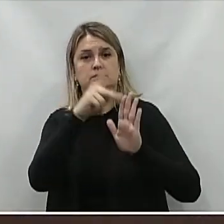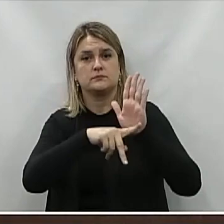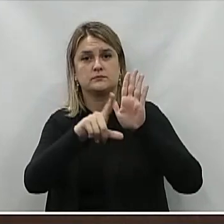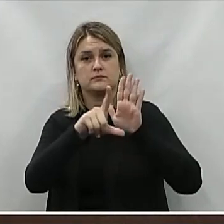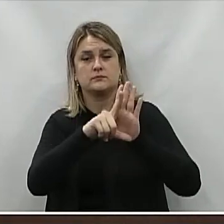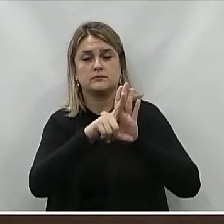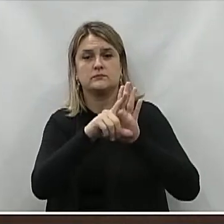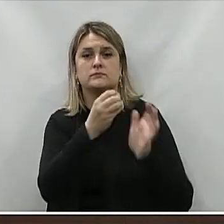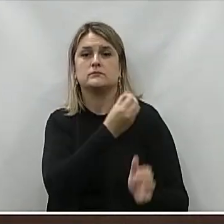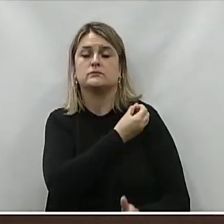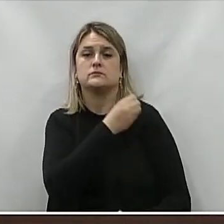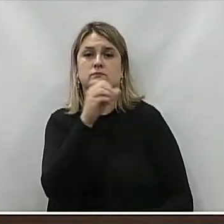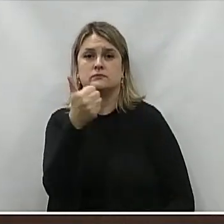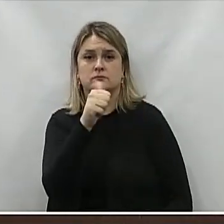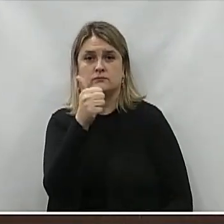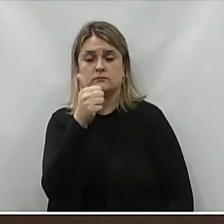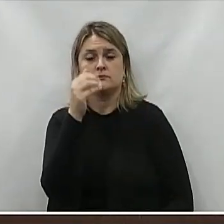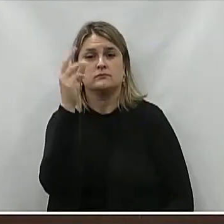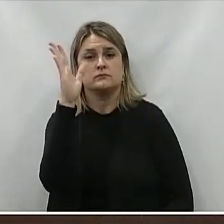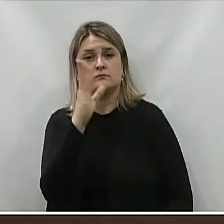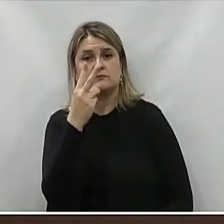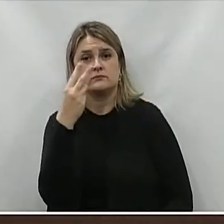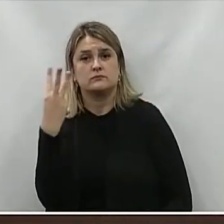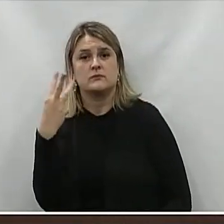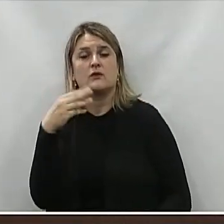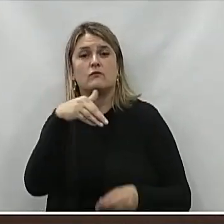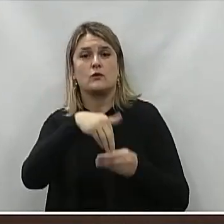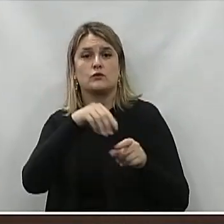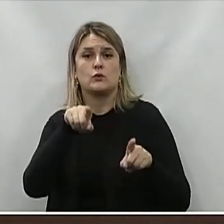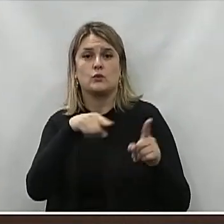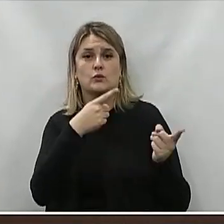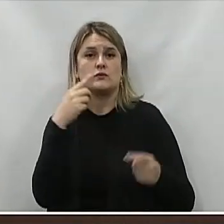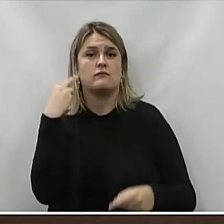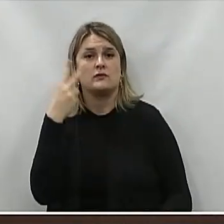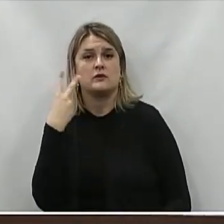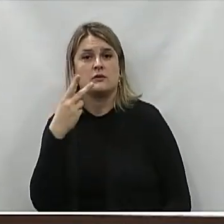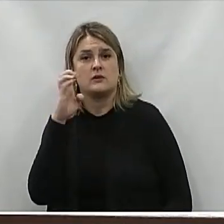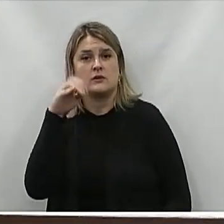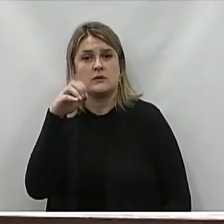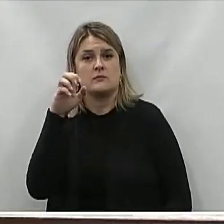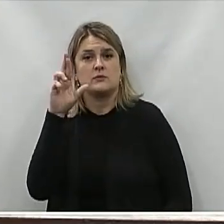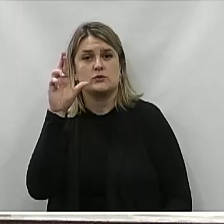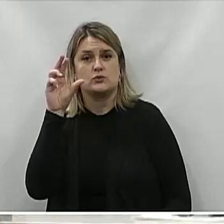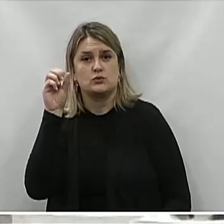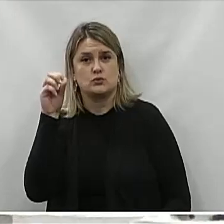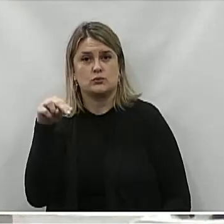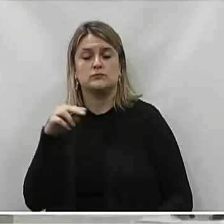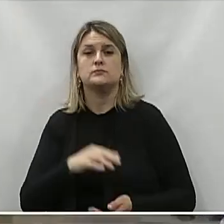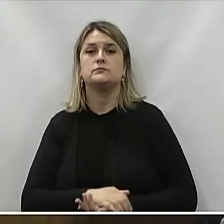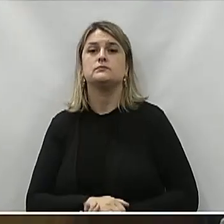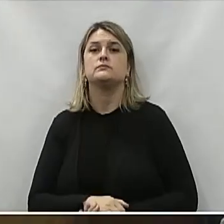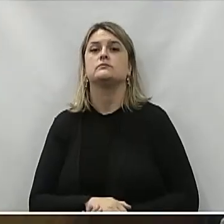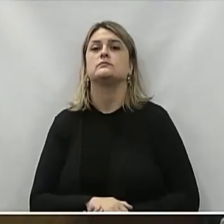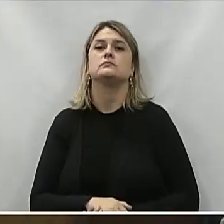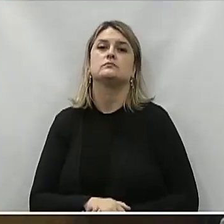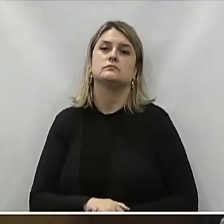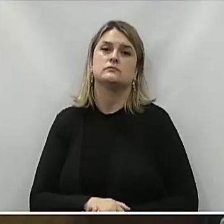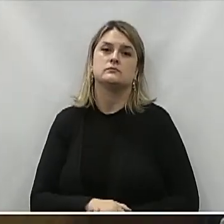projeto de lei ordinária Número 11 de 2023 Com voto contrário Eduardo Emerson Lourenço Litwinski